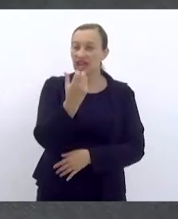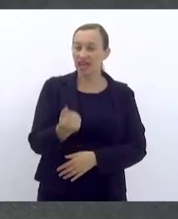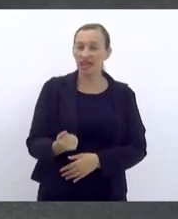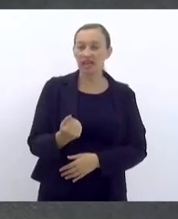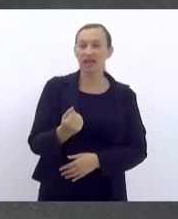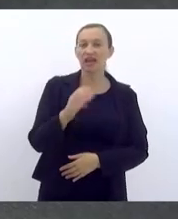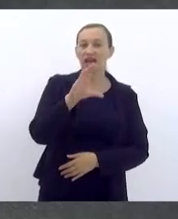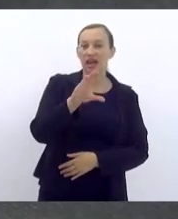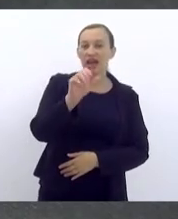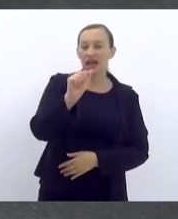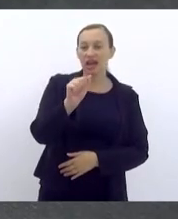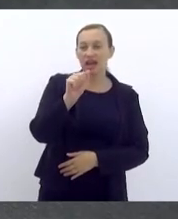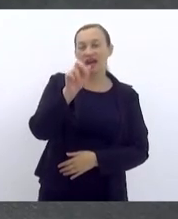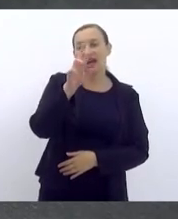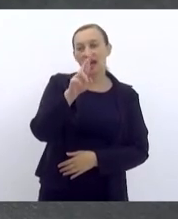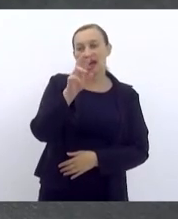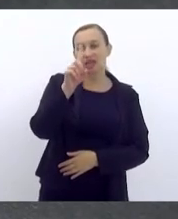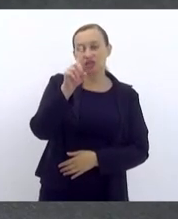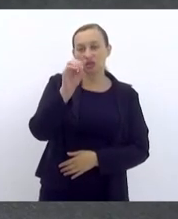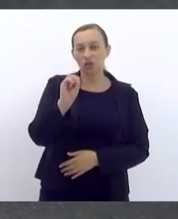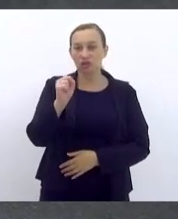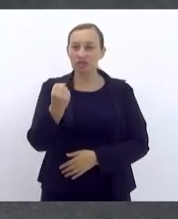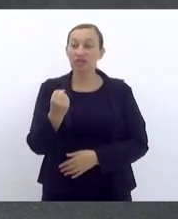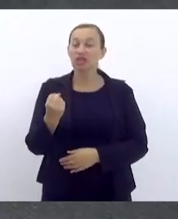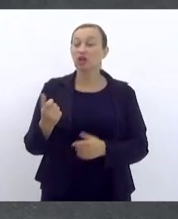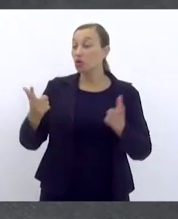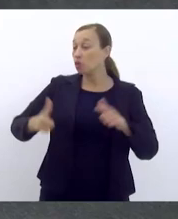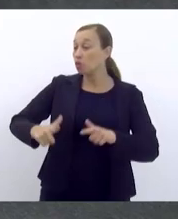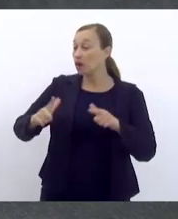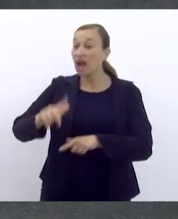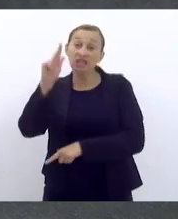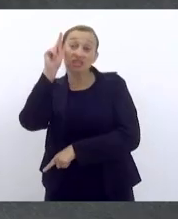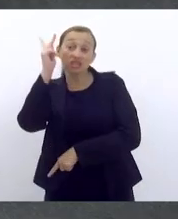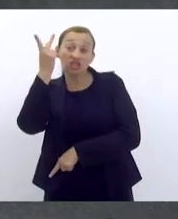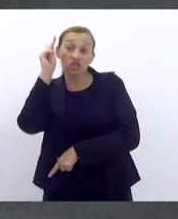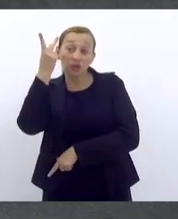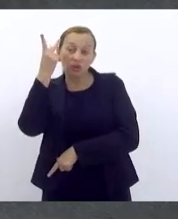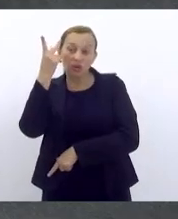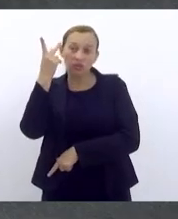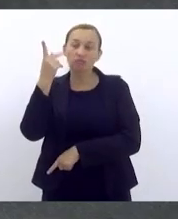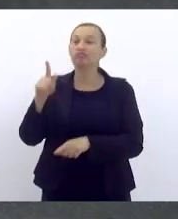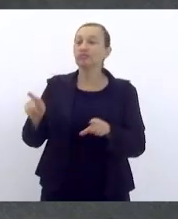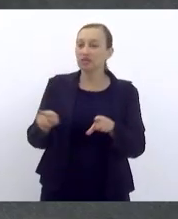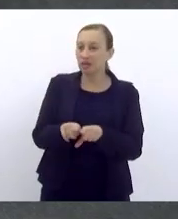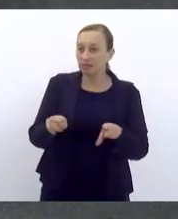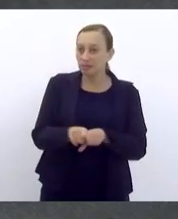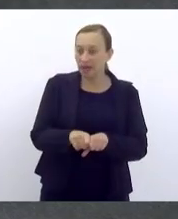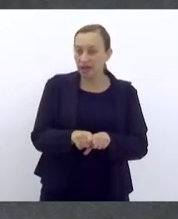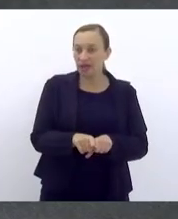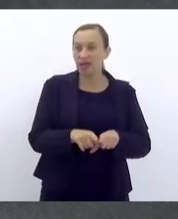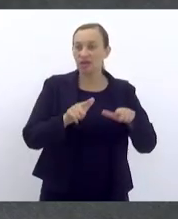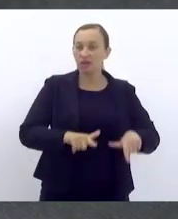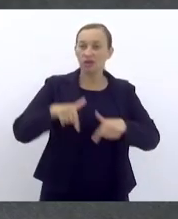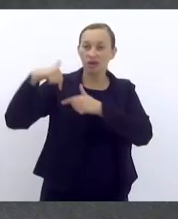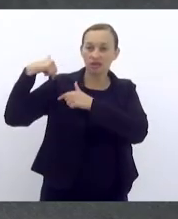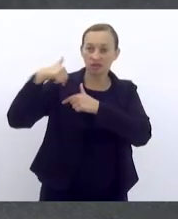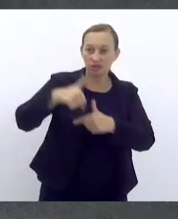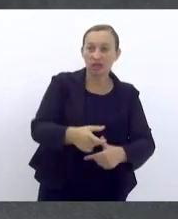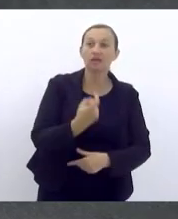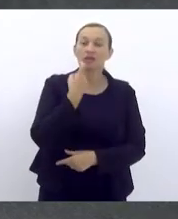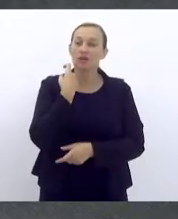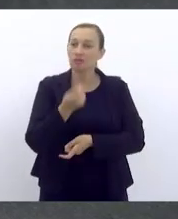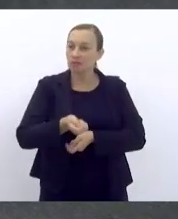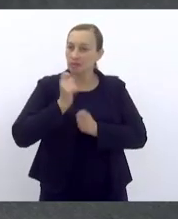Além de abrigar sítios históricos e arqueológicos, também é espaço da comunidade tradicional pesqueira artesanal de